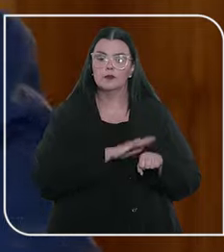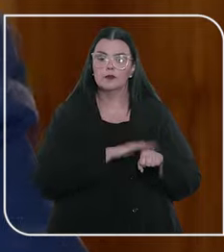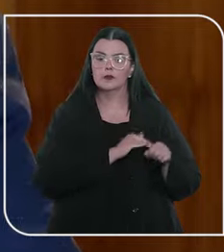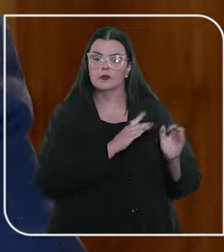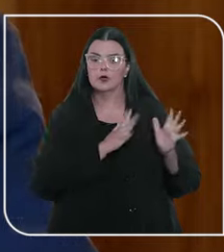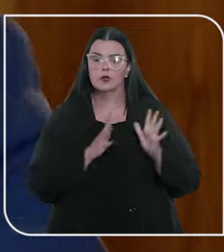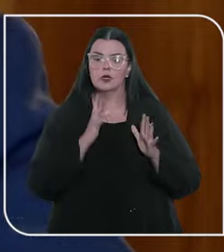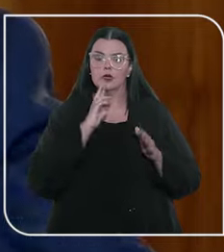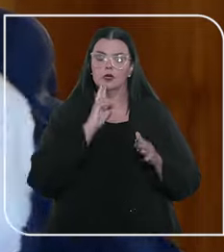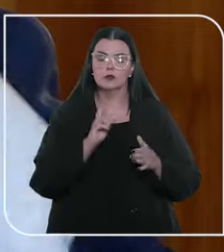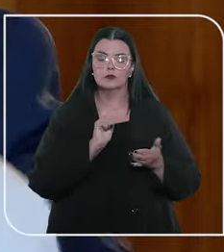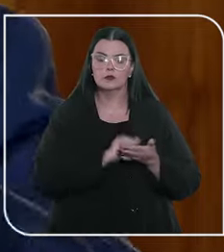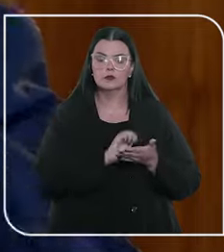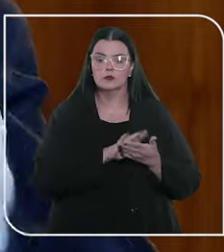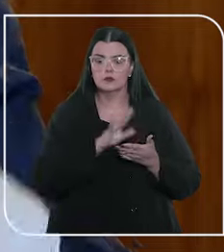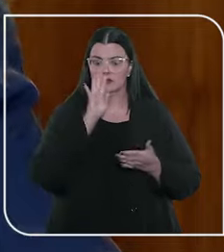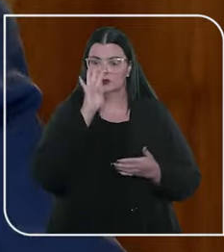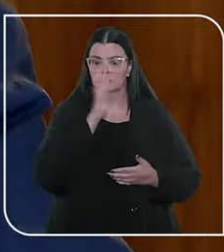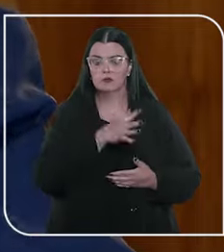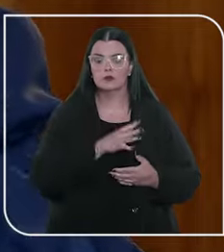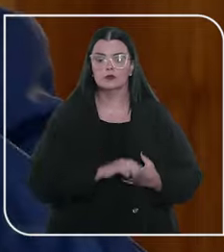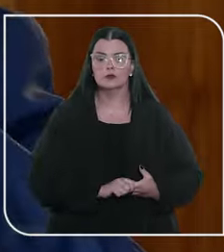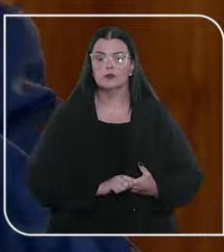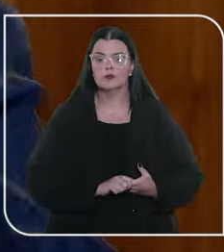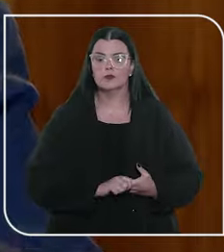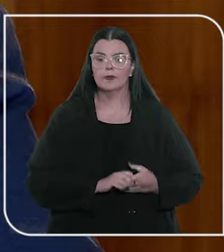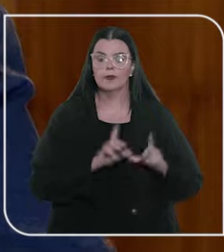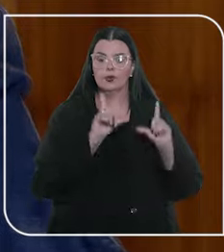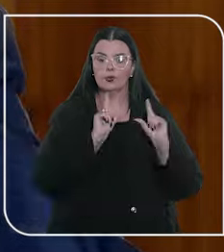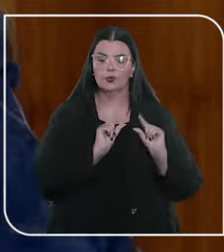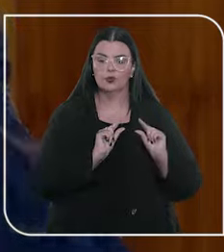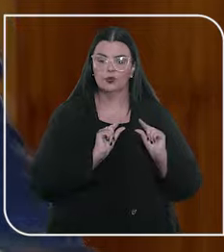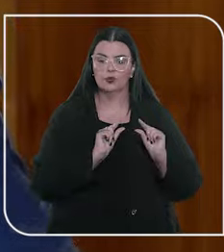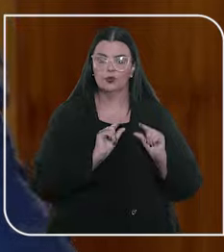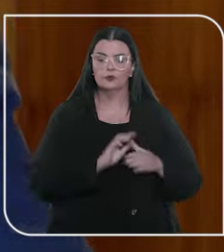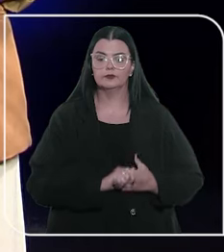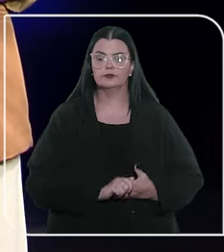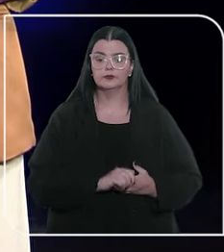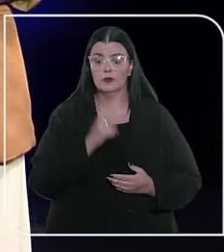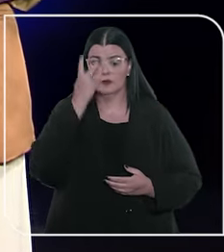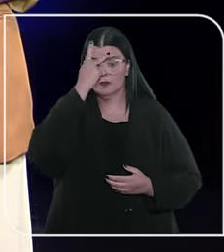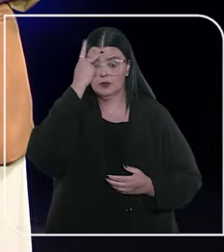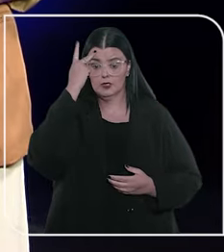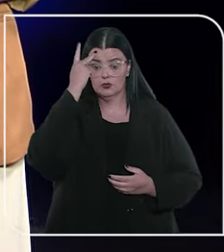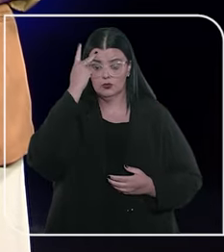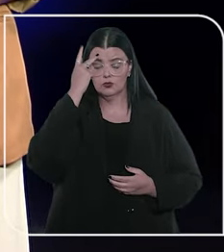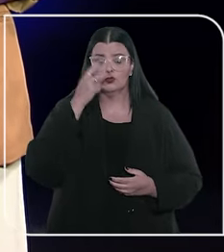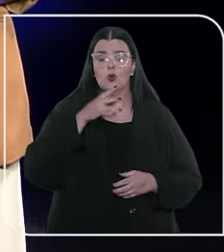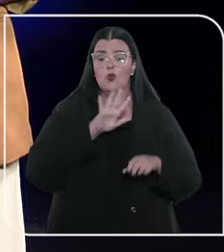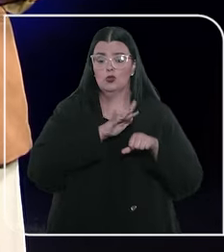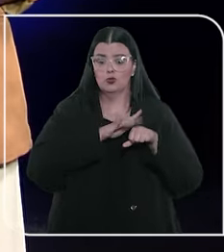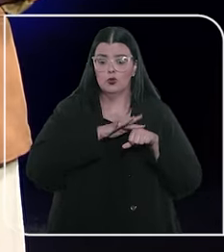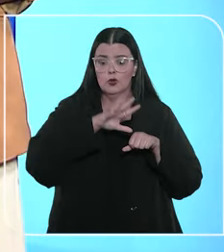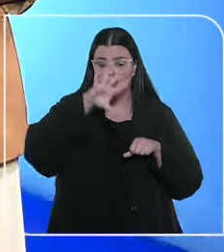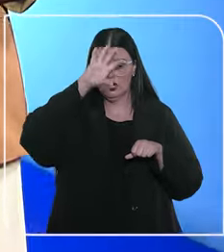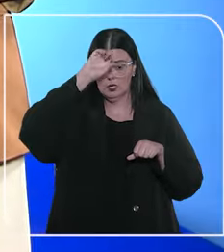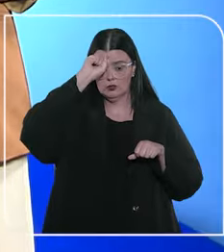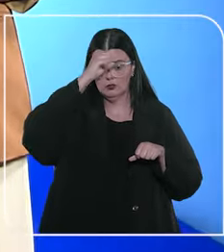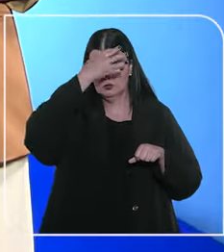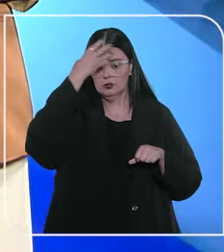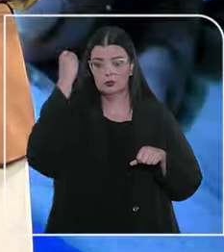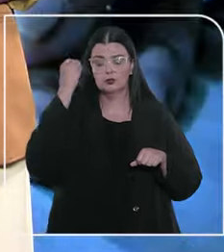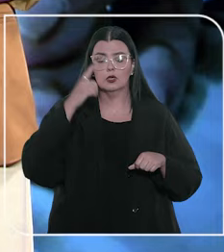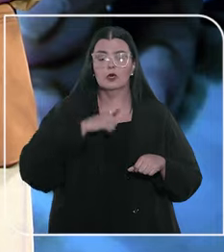apresentação da resposta à acusação está próximo de se esgotar. Uma pessoa com Alzheimer conseguiu